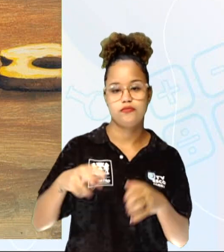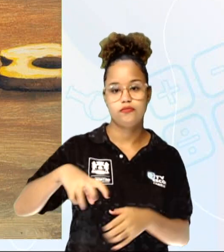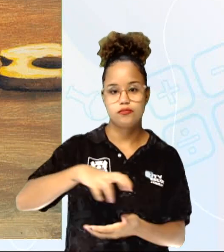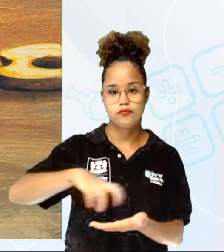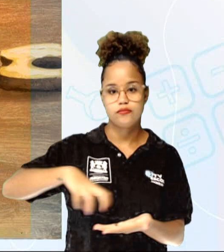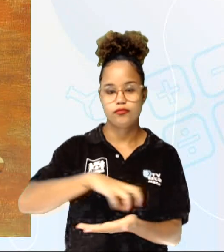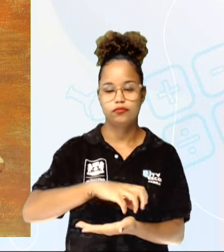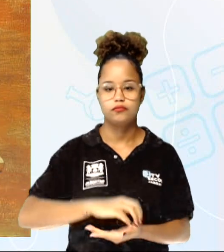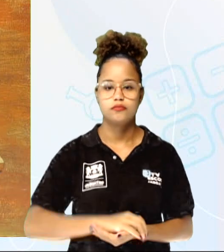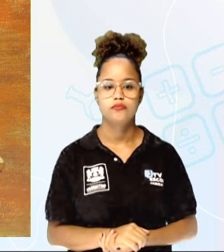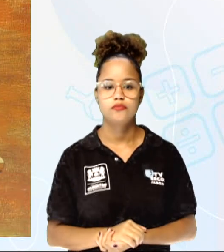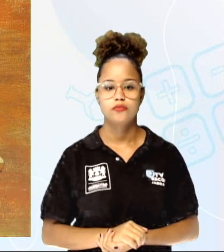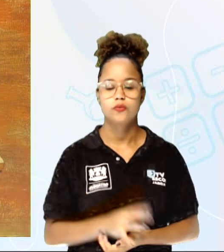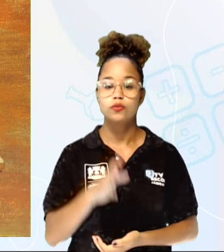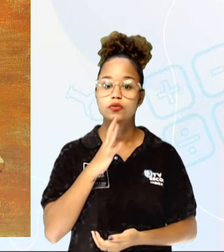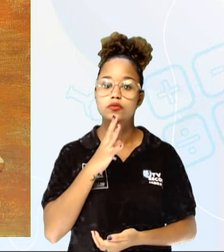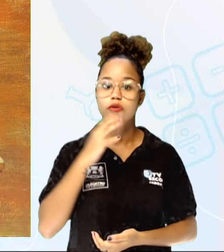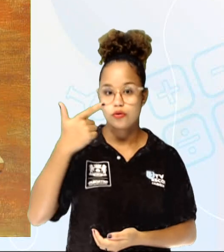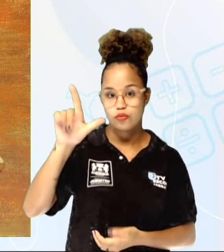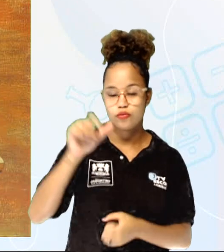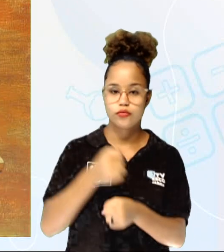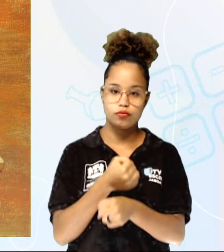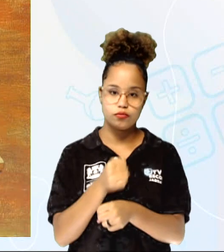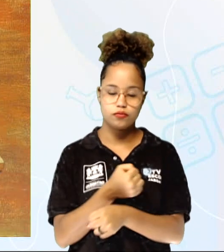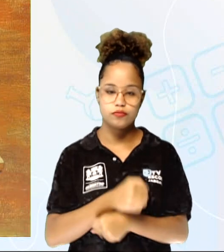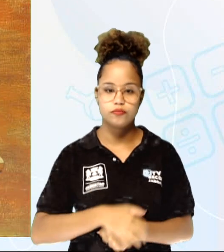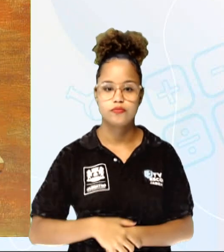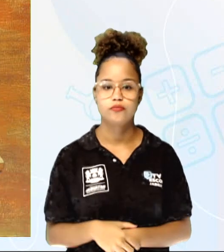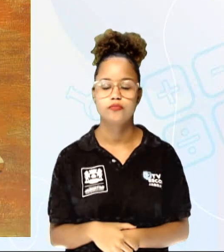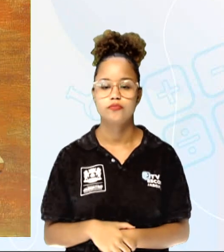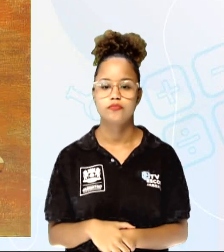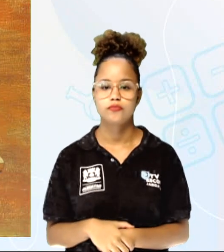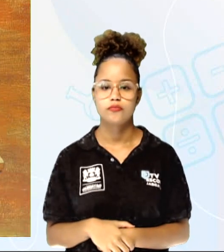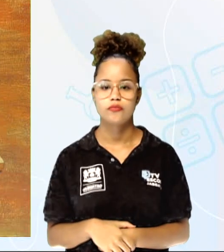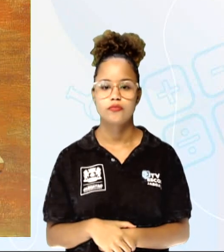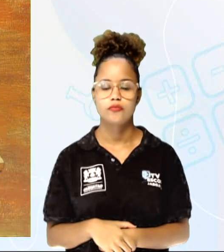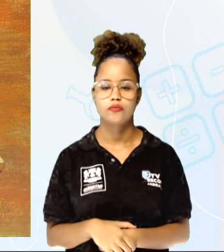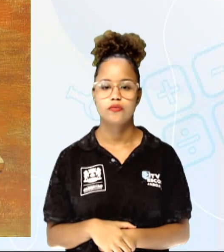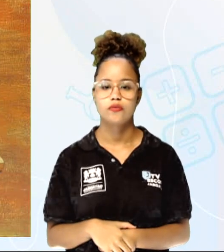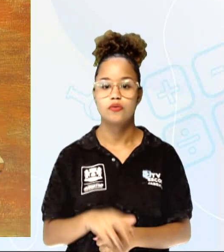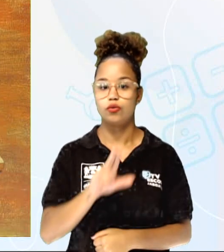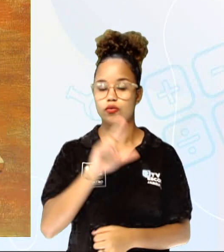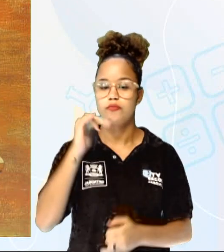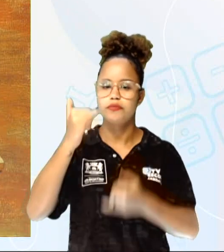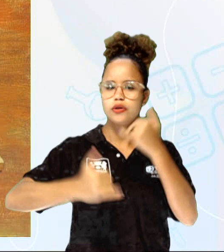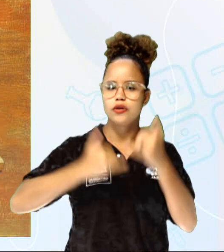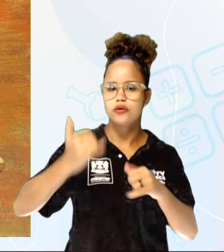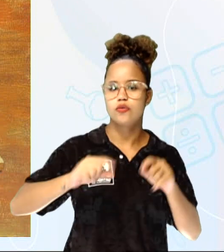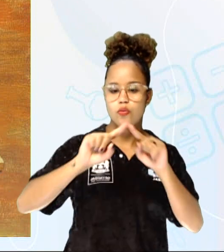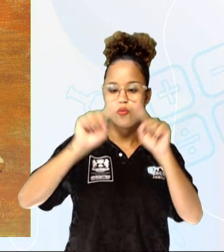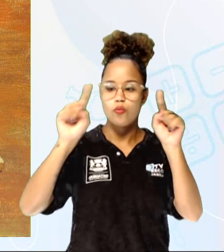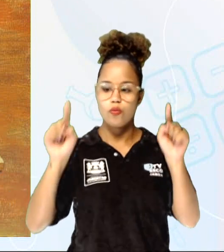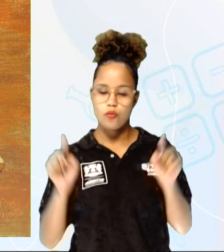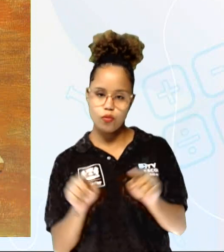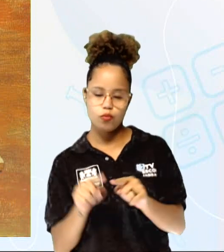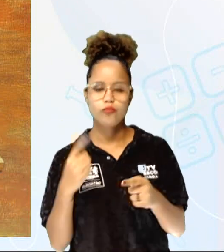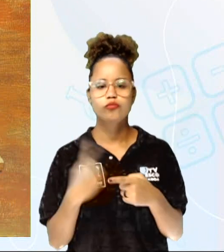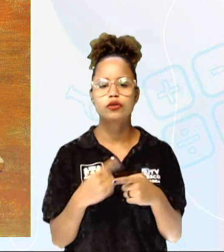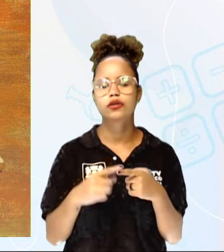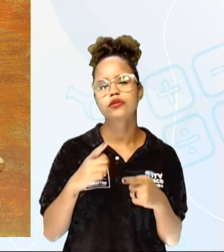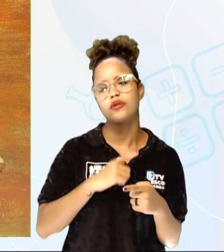Vamos conhecer a próxima obra. Essa aqui se chama Brincando com Argola. Porque ele retrata uma criança